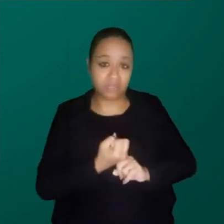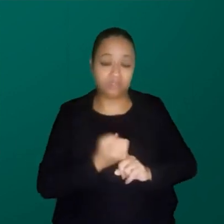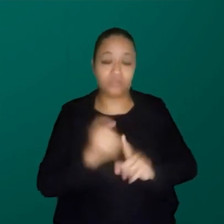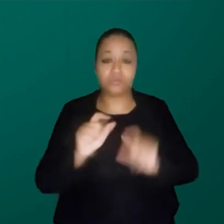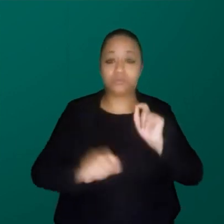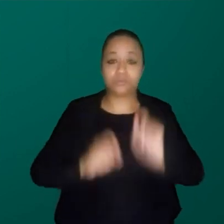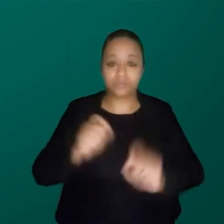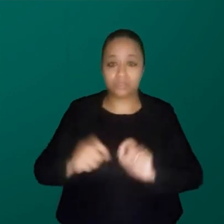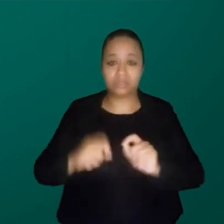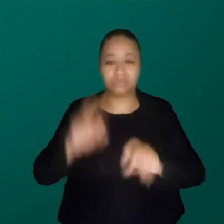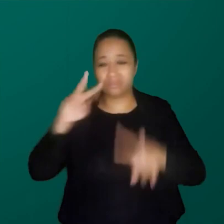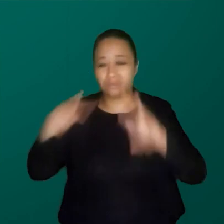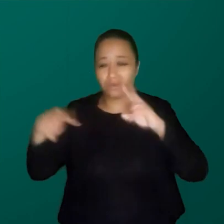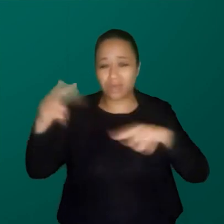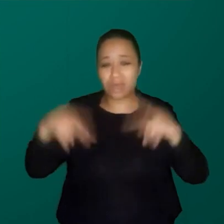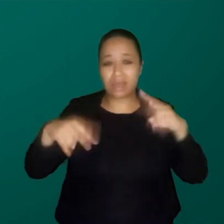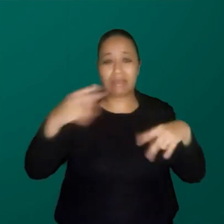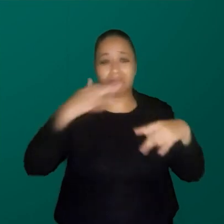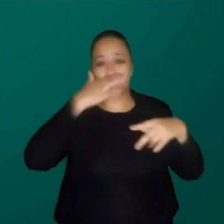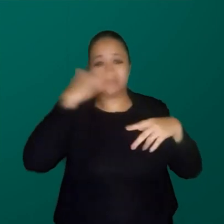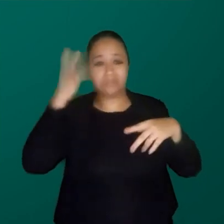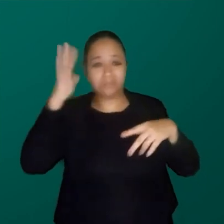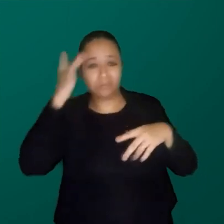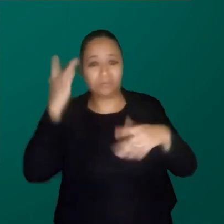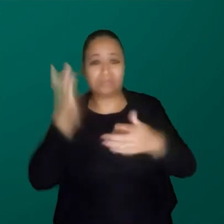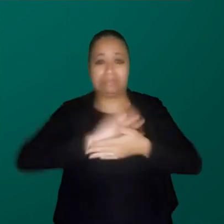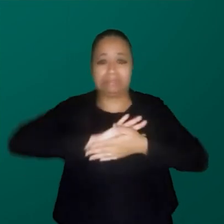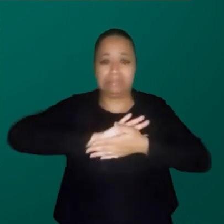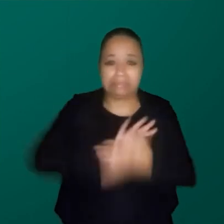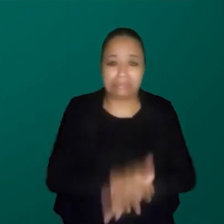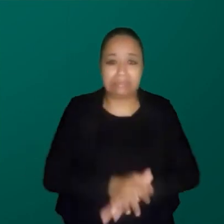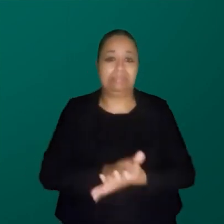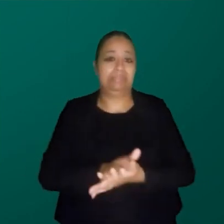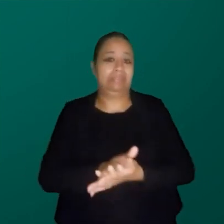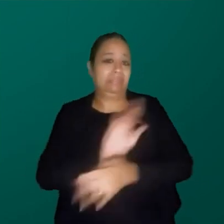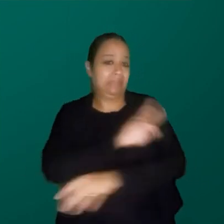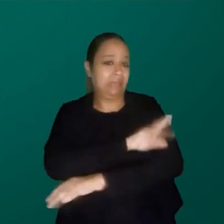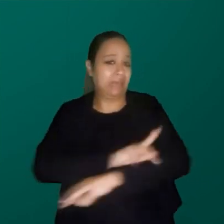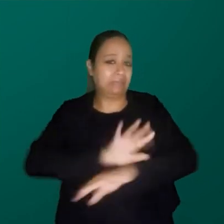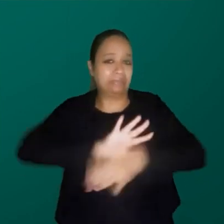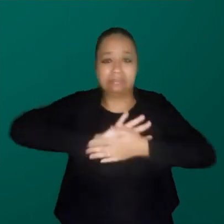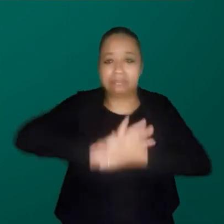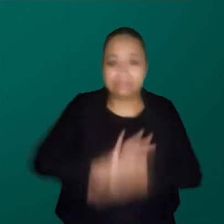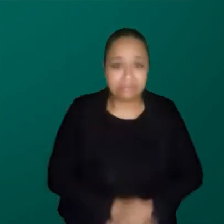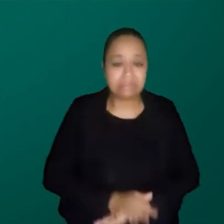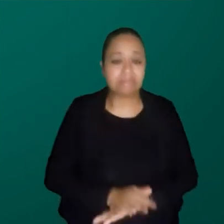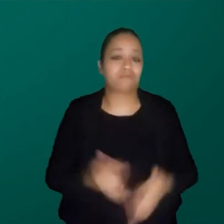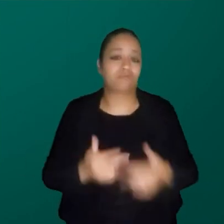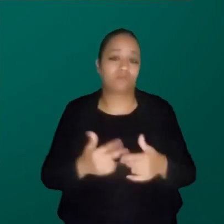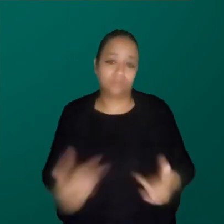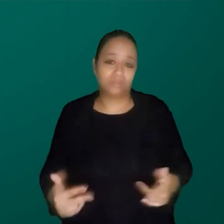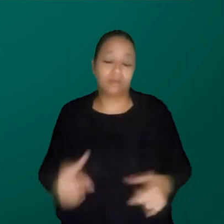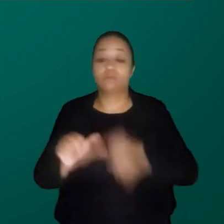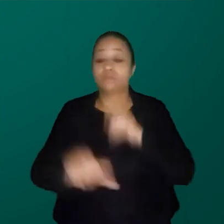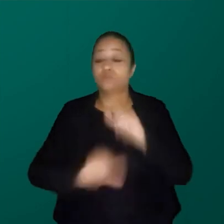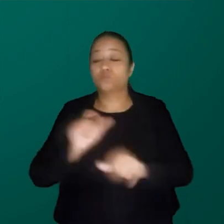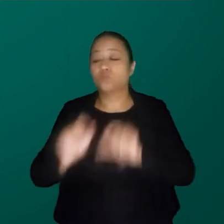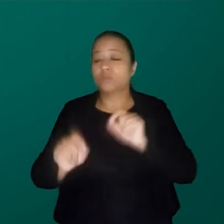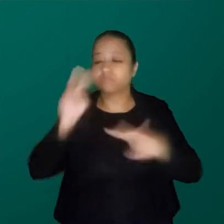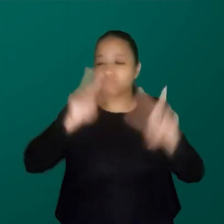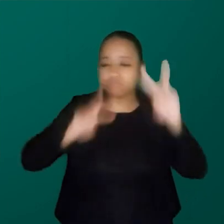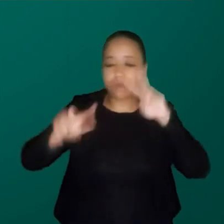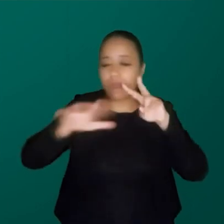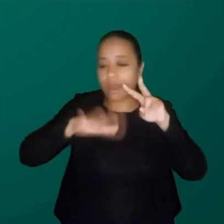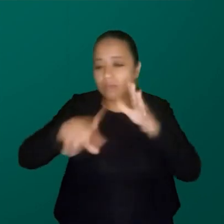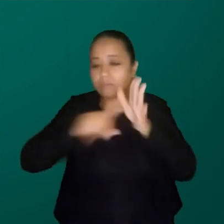de olhares que são sexistas, que são racistas, que são preconceituosos. Então, uma coisa para mim que mudou muito o meu olhar de pesquisa